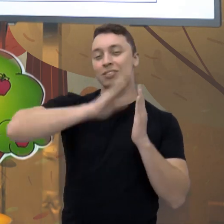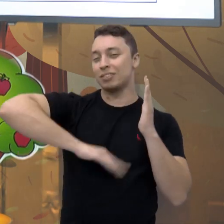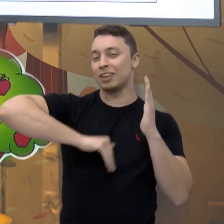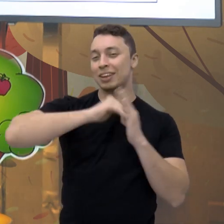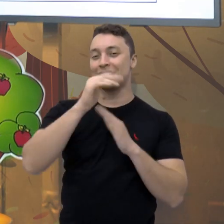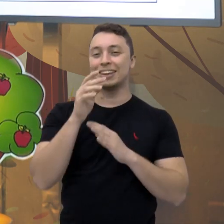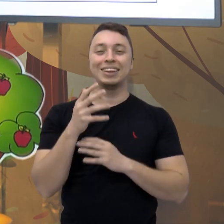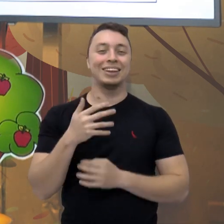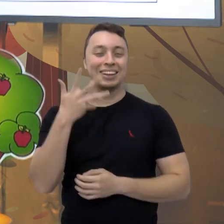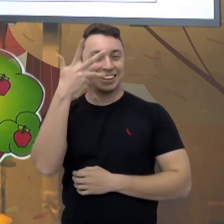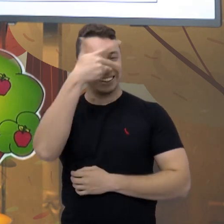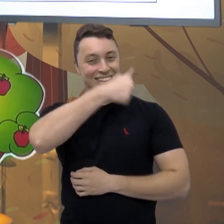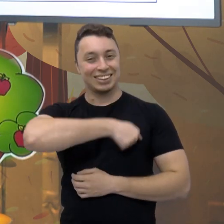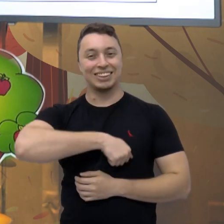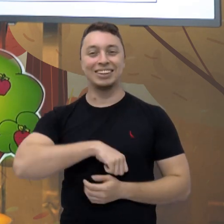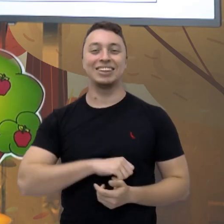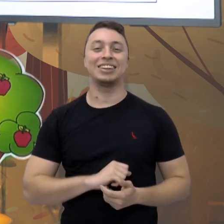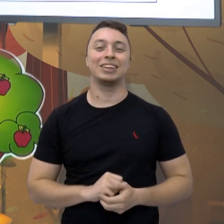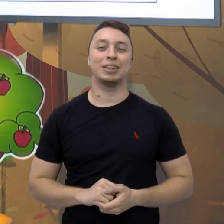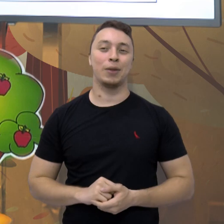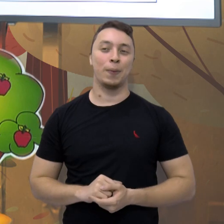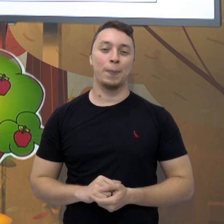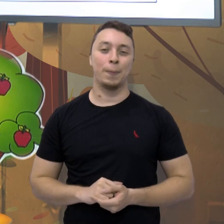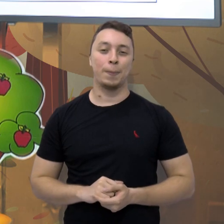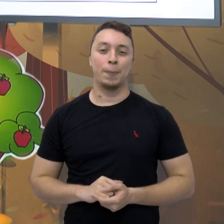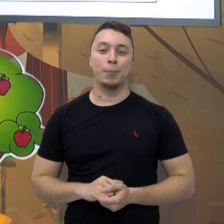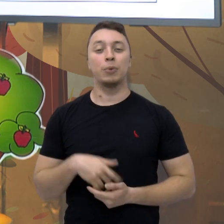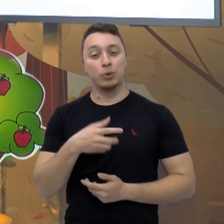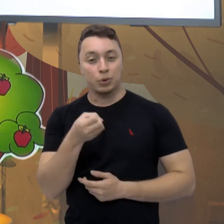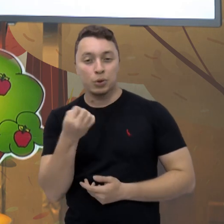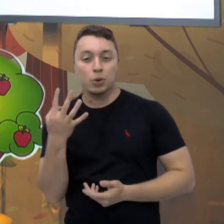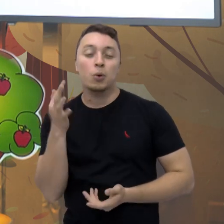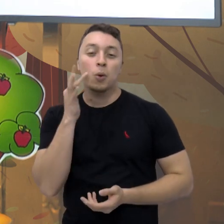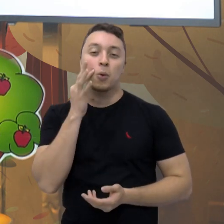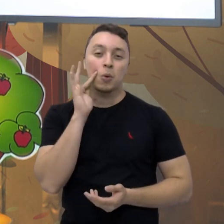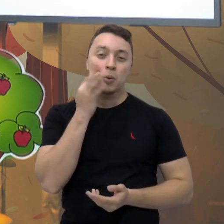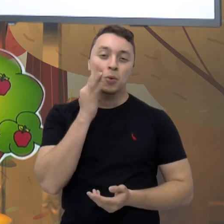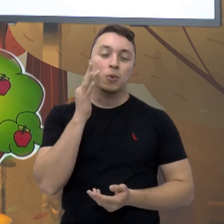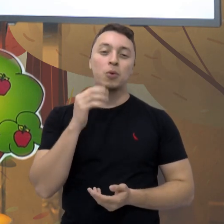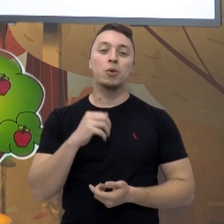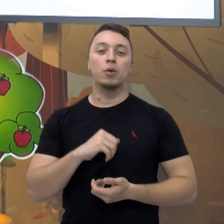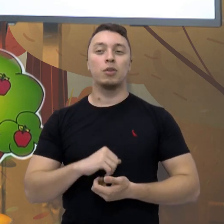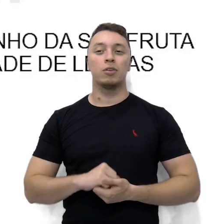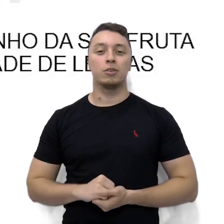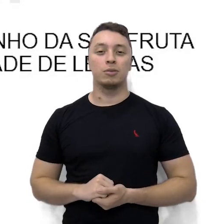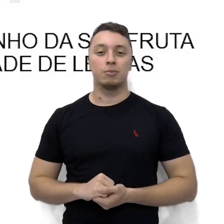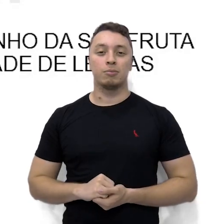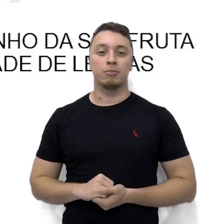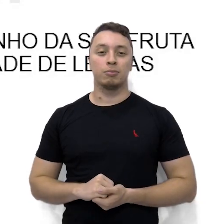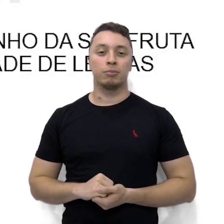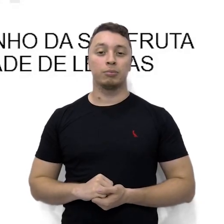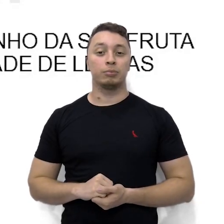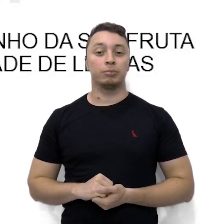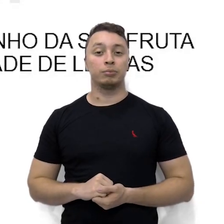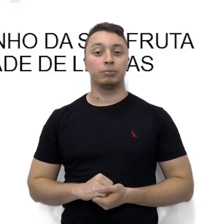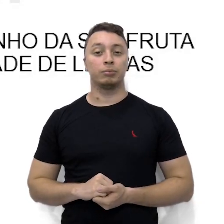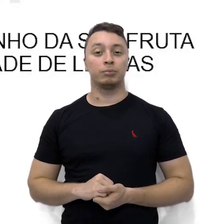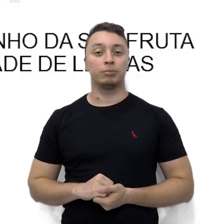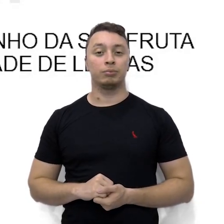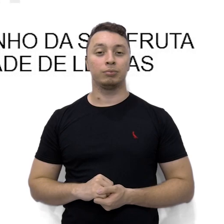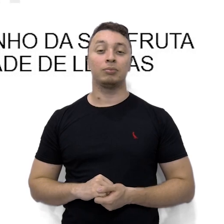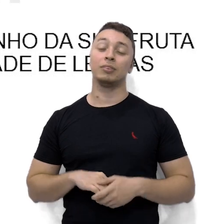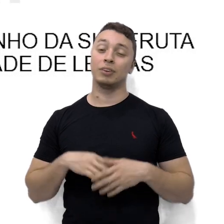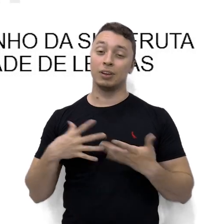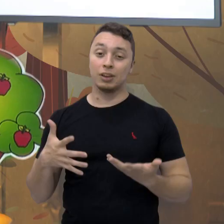pinta e coloca aí a quantidade de frutas, tá certo? Como falei, o outono também